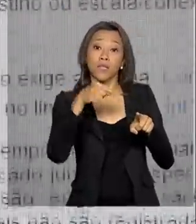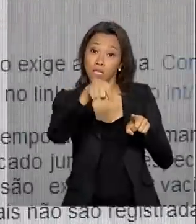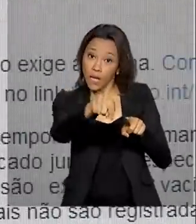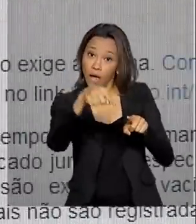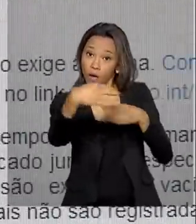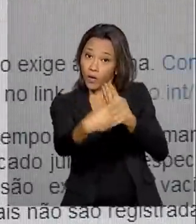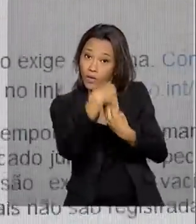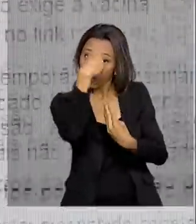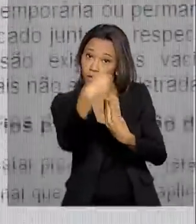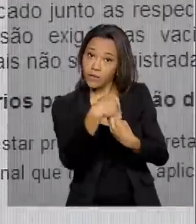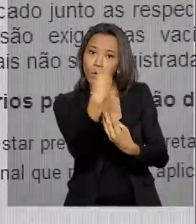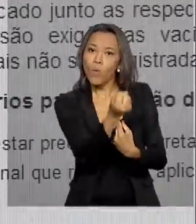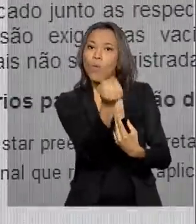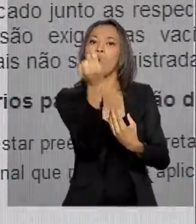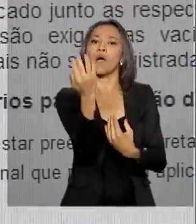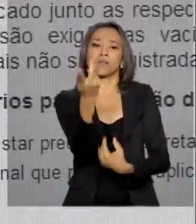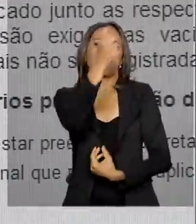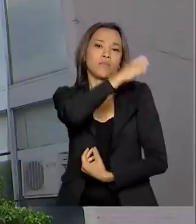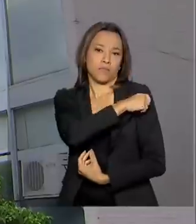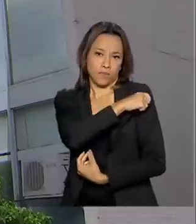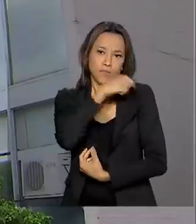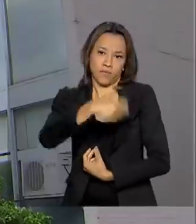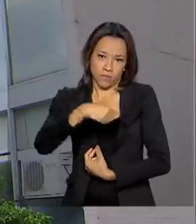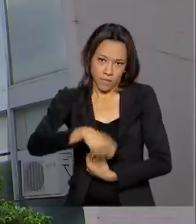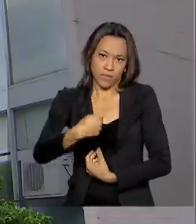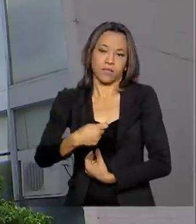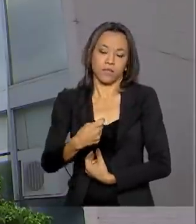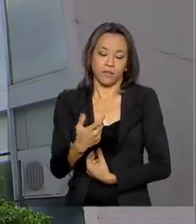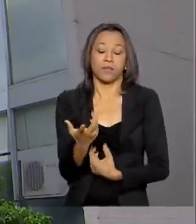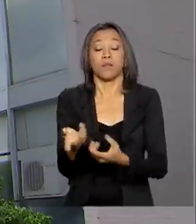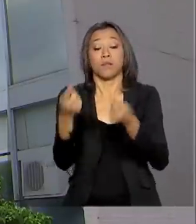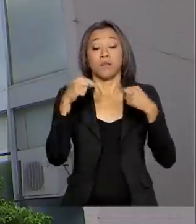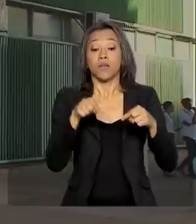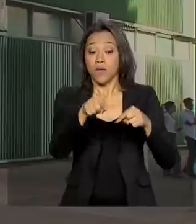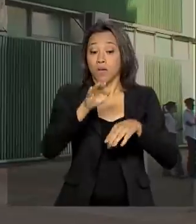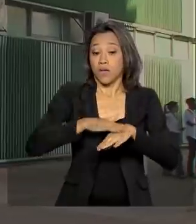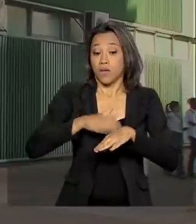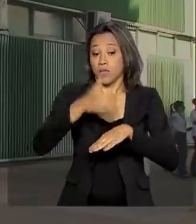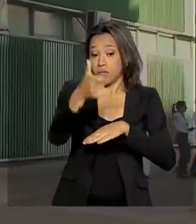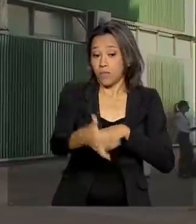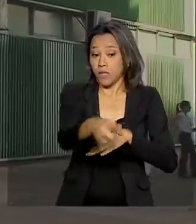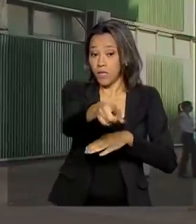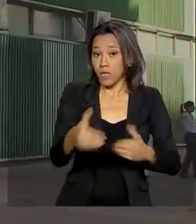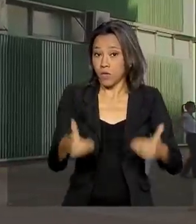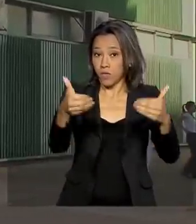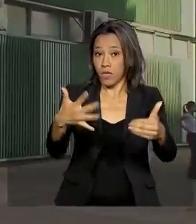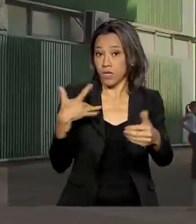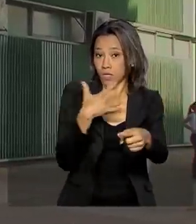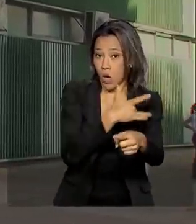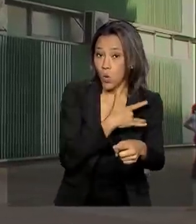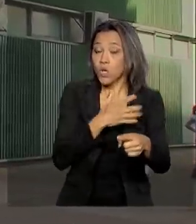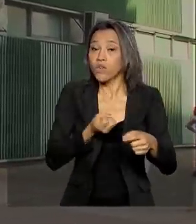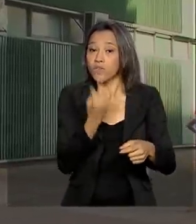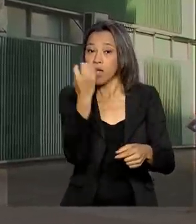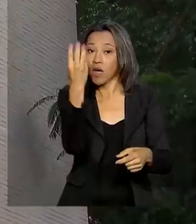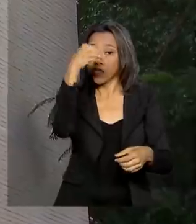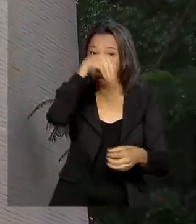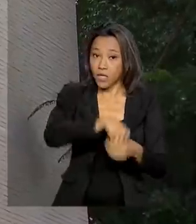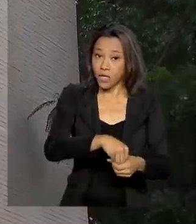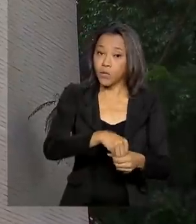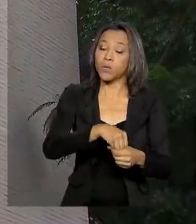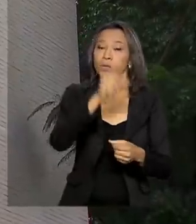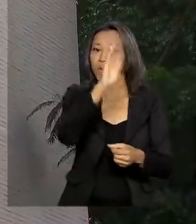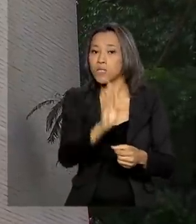orientações de vacinas para a região escolhida. De acordo com o Ministério da Saúde, para viagens dentro ou fora do Brasil,